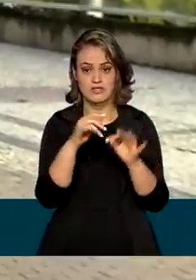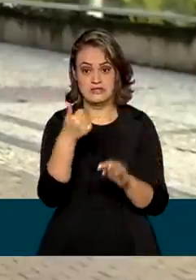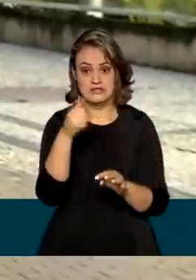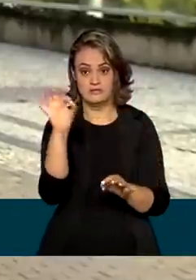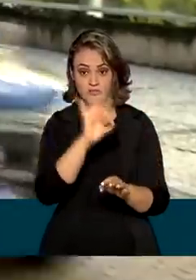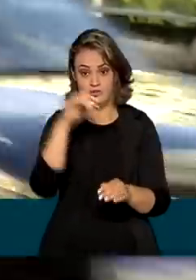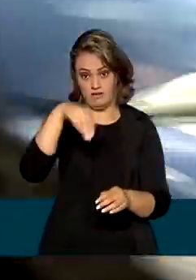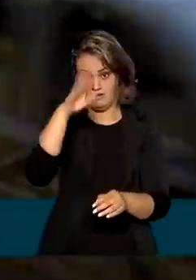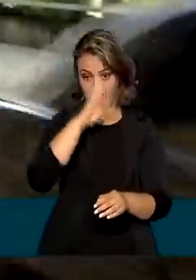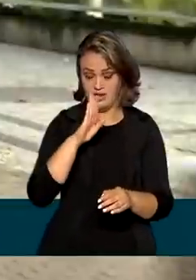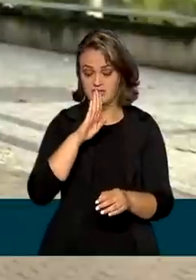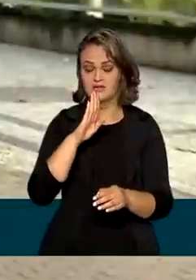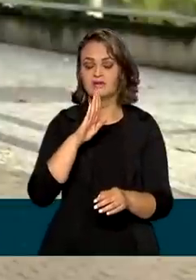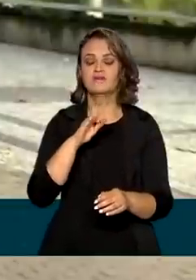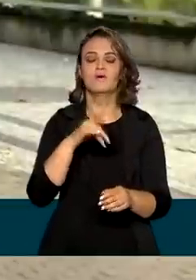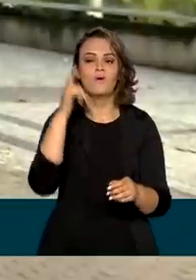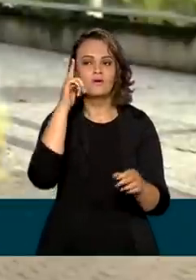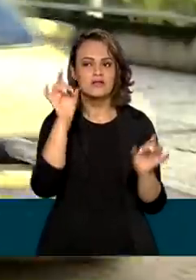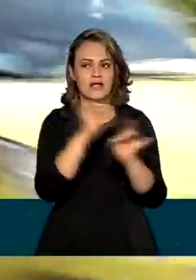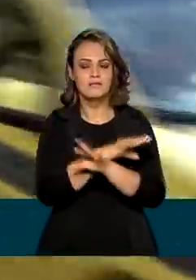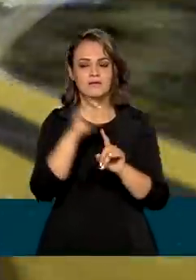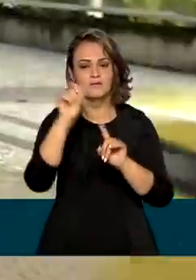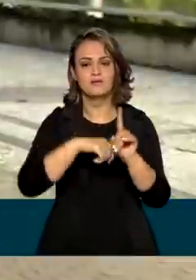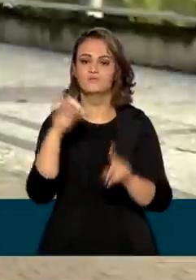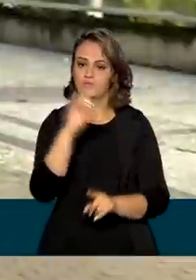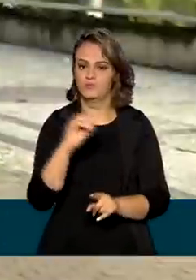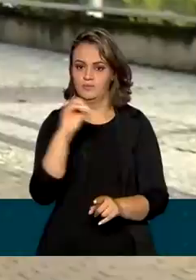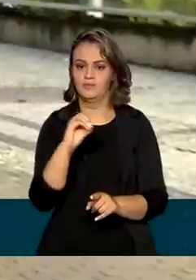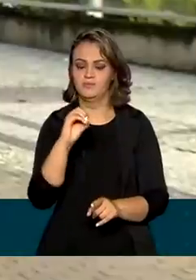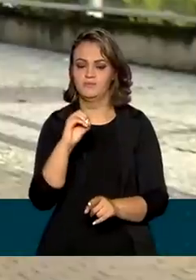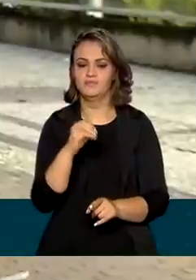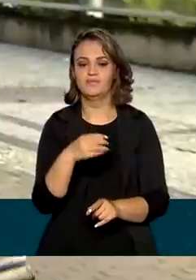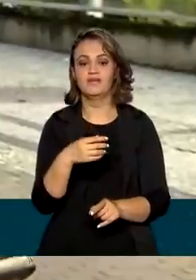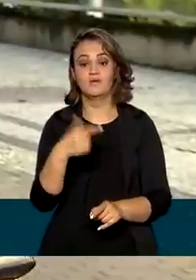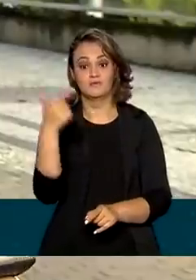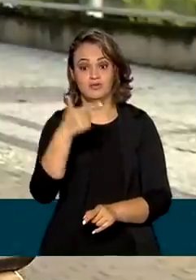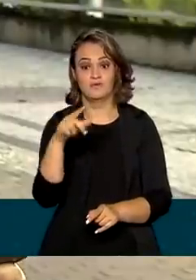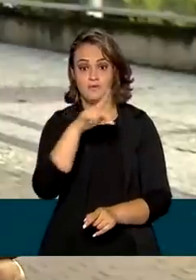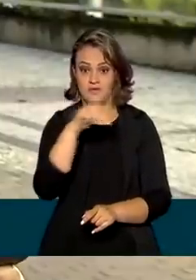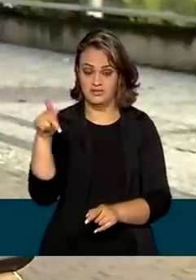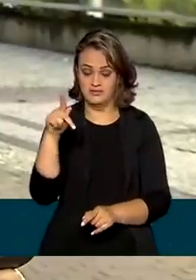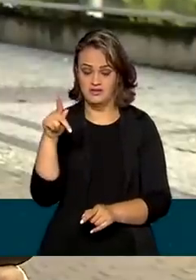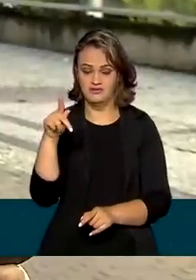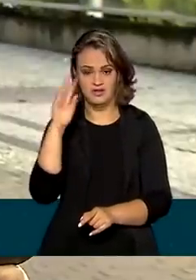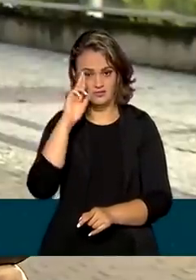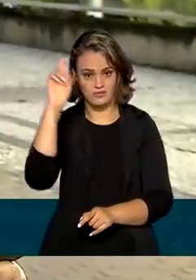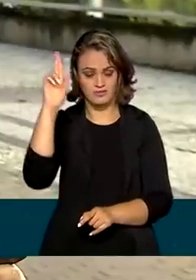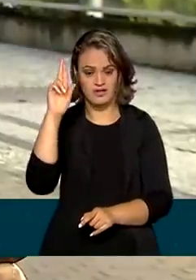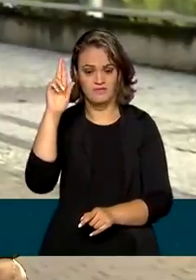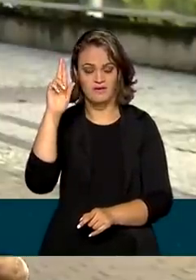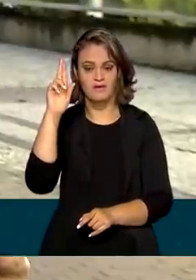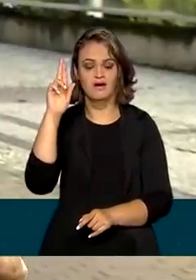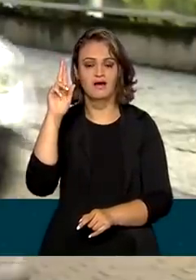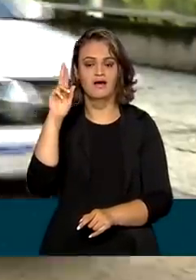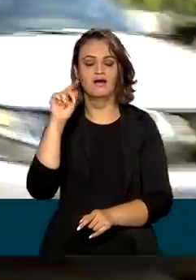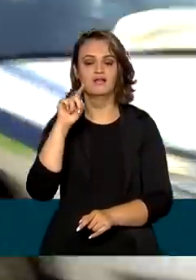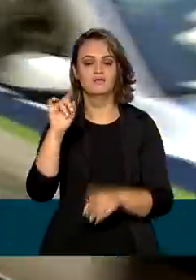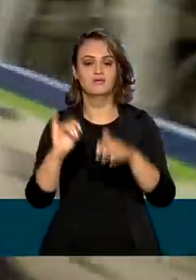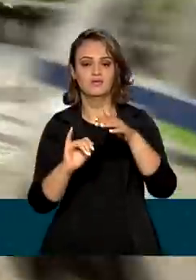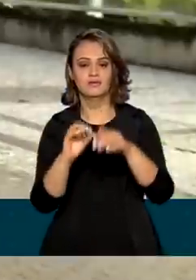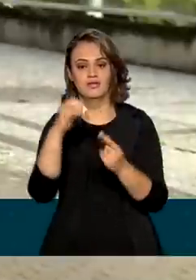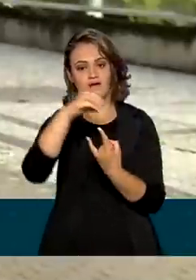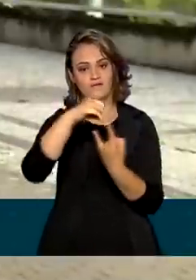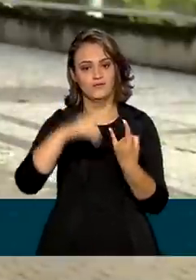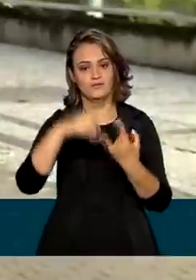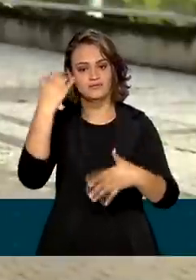% nacional sejam entregues em outubro. Quem explica é o vice-presidente de gestão e desenvolvimento institucional